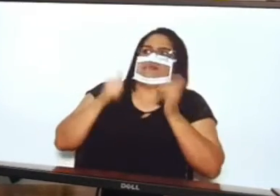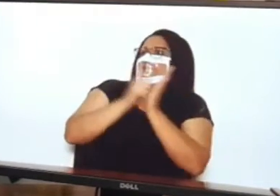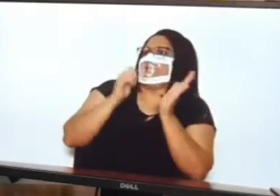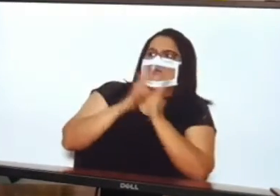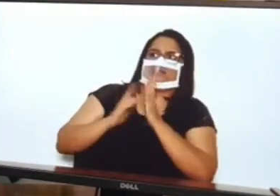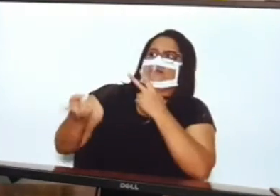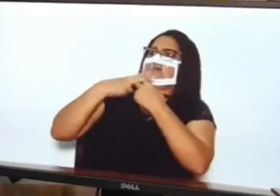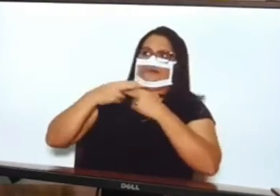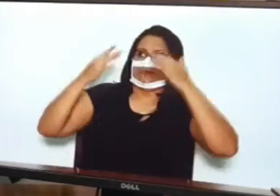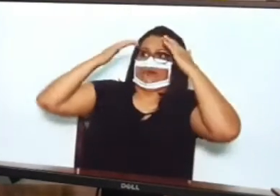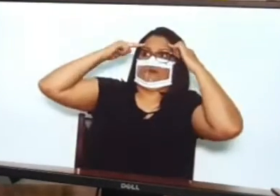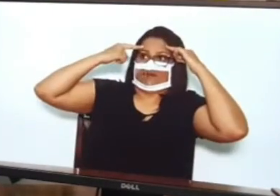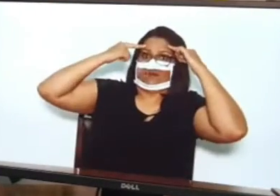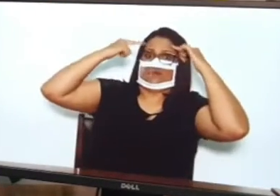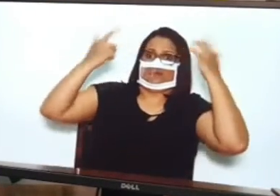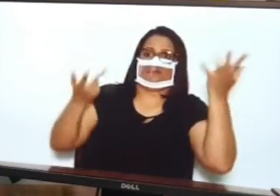não sei o que,